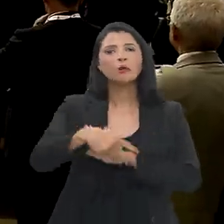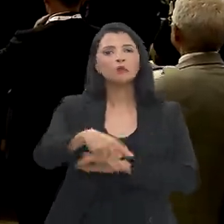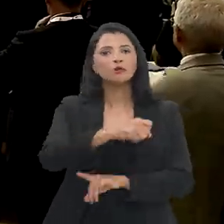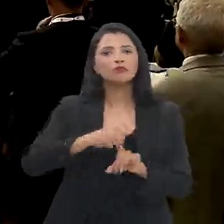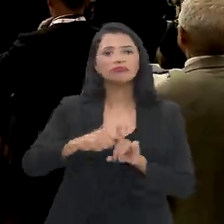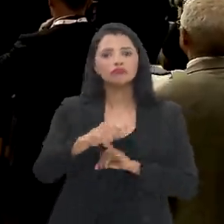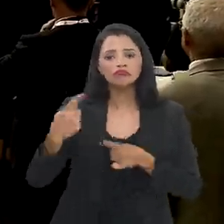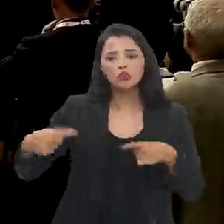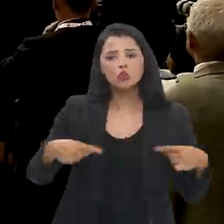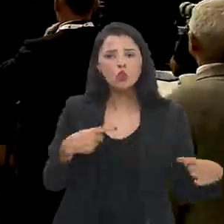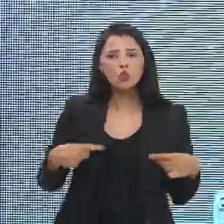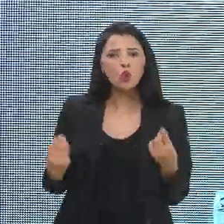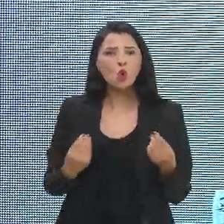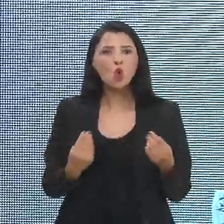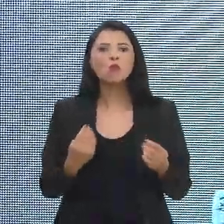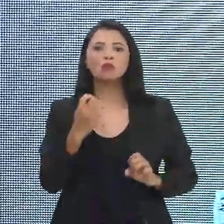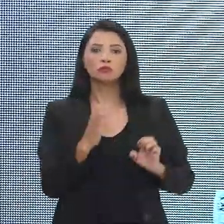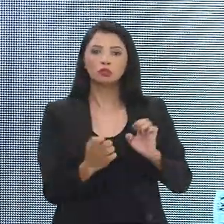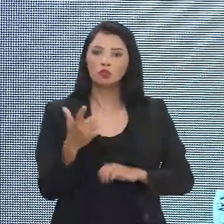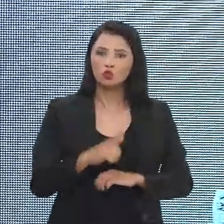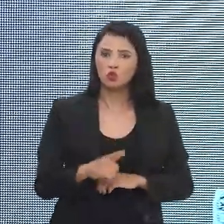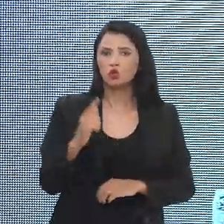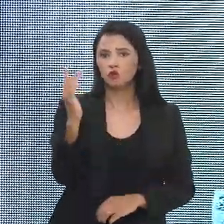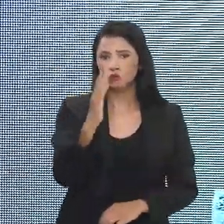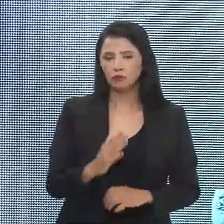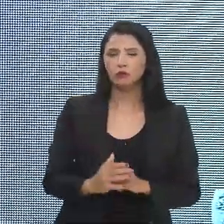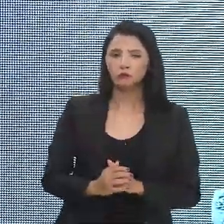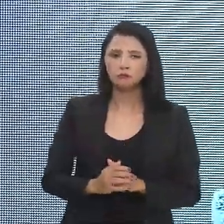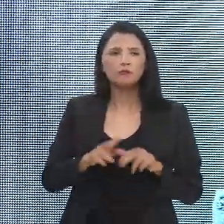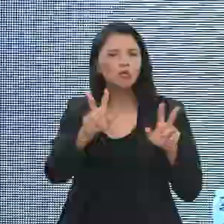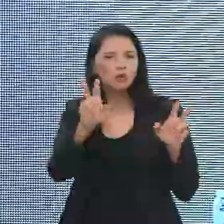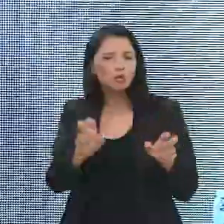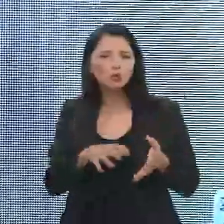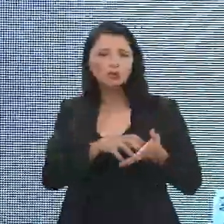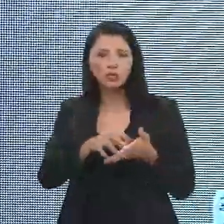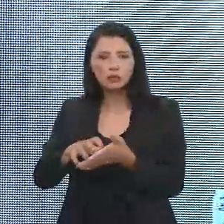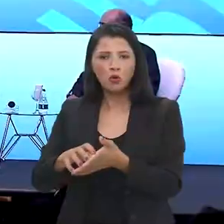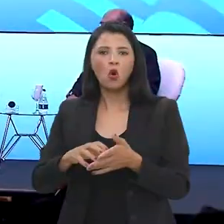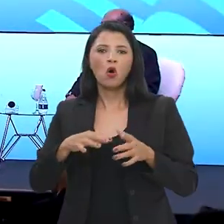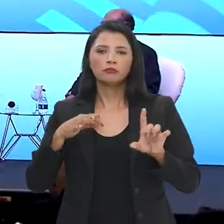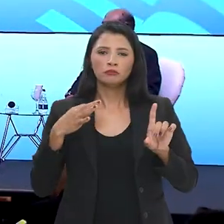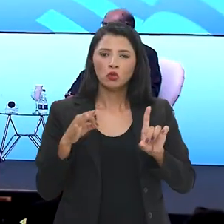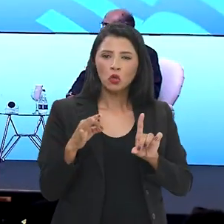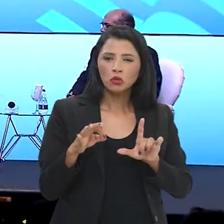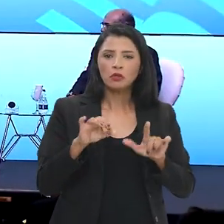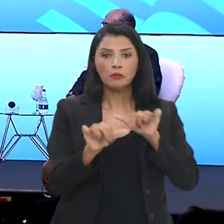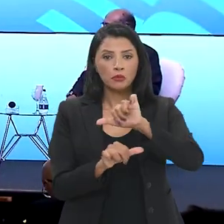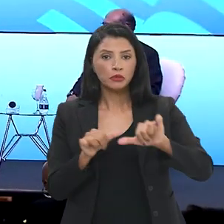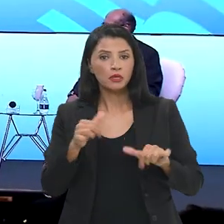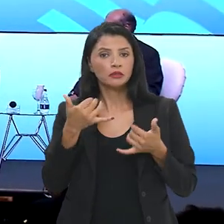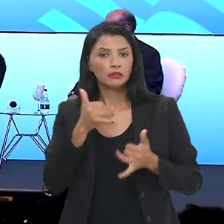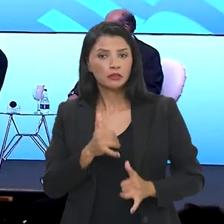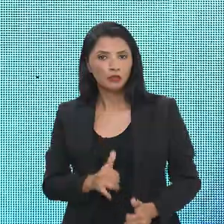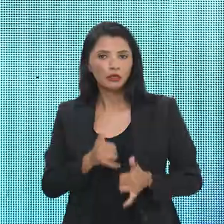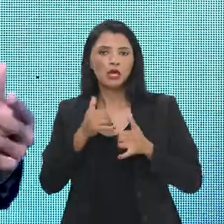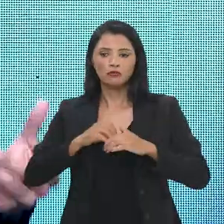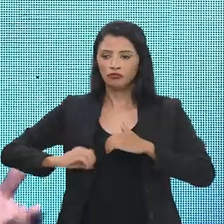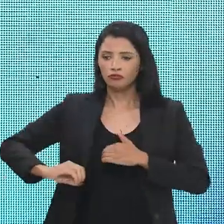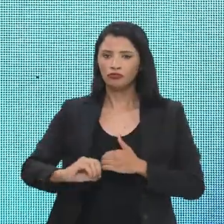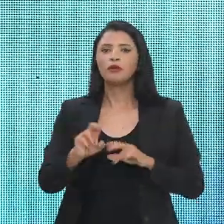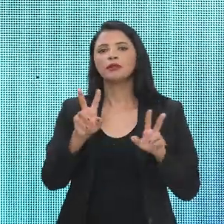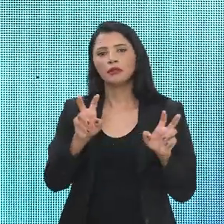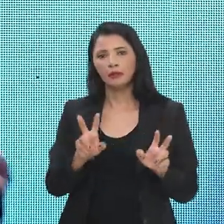para debater os rumos da reindustrialização no país. Assuntos como transporte, logística, transição energética e